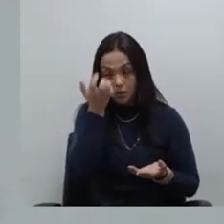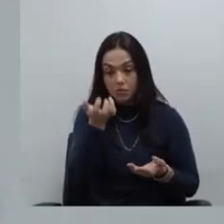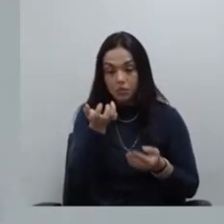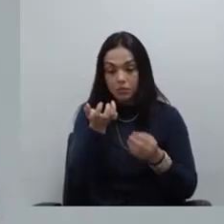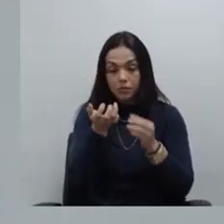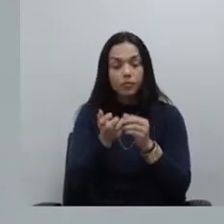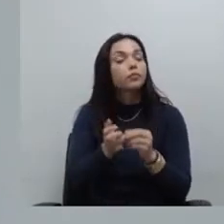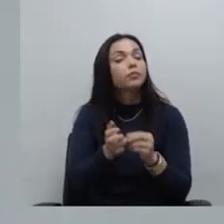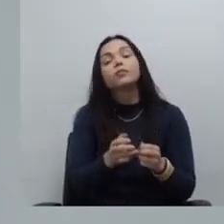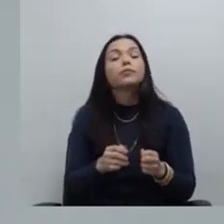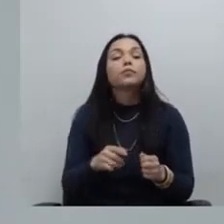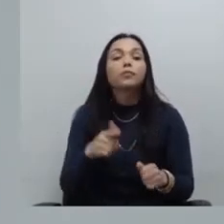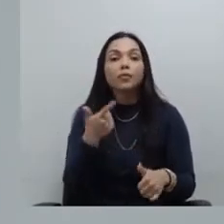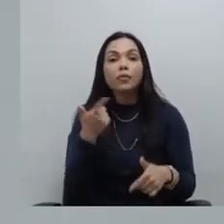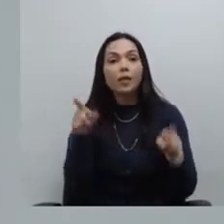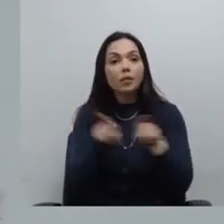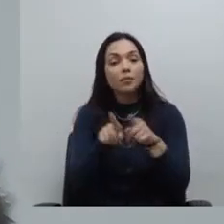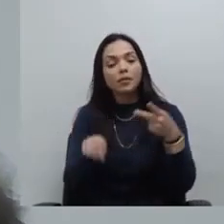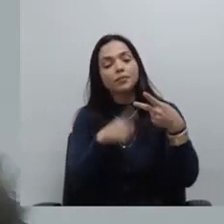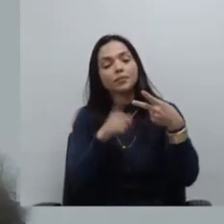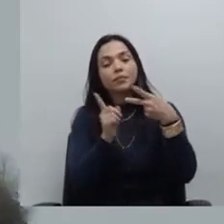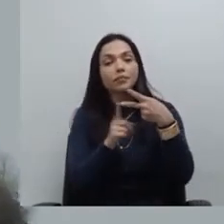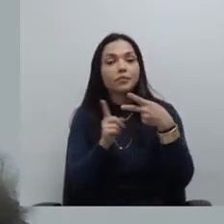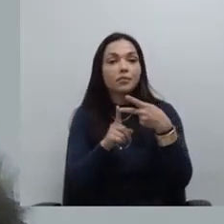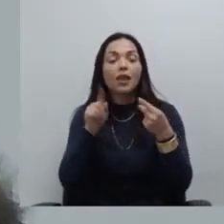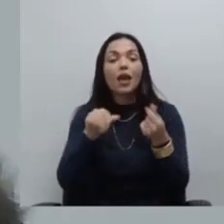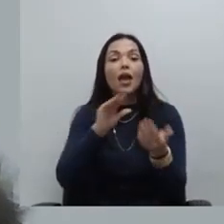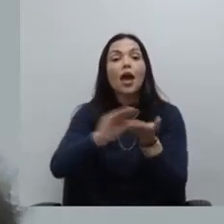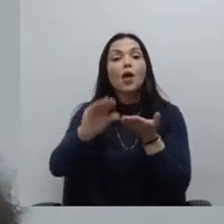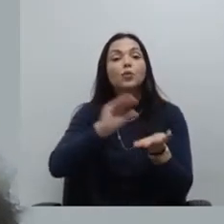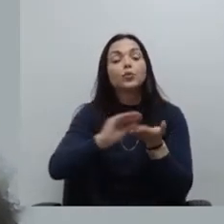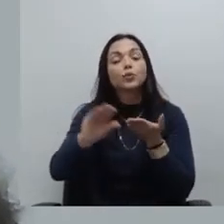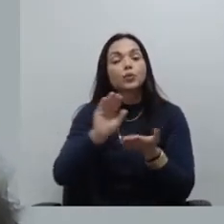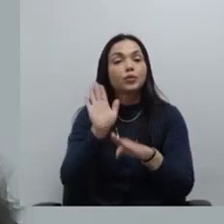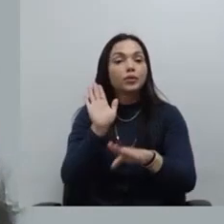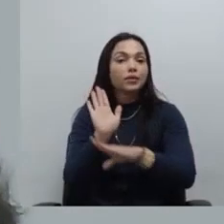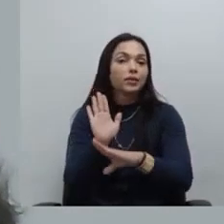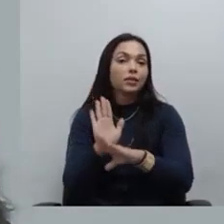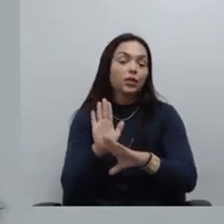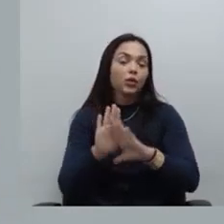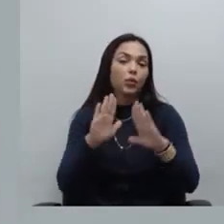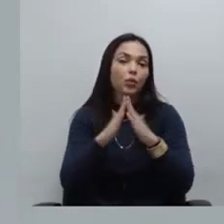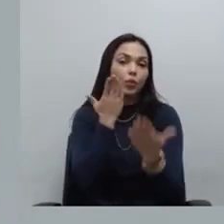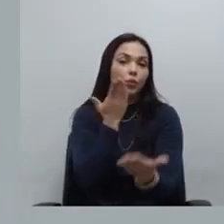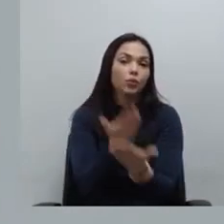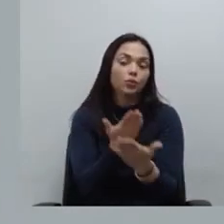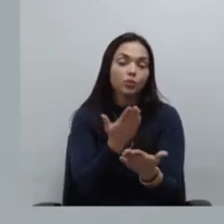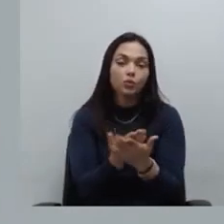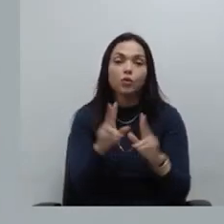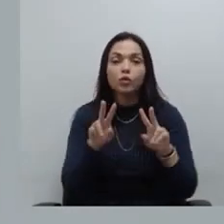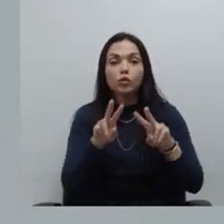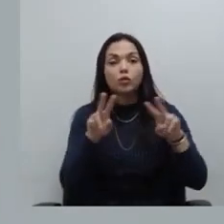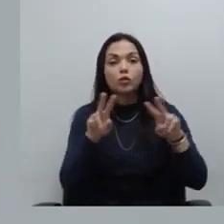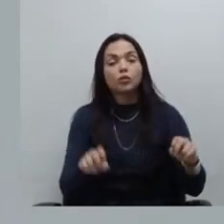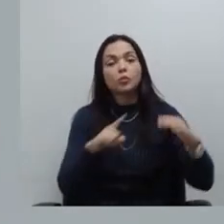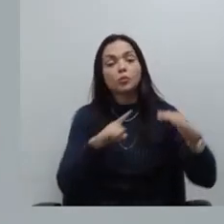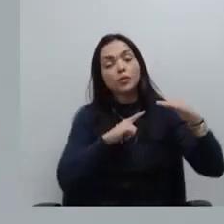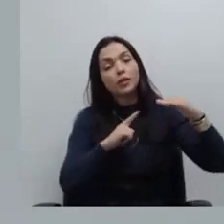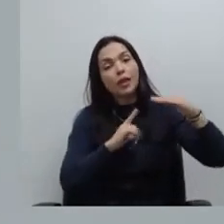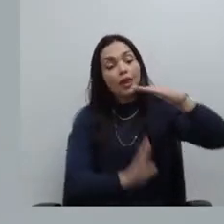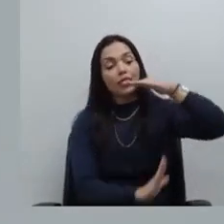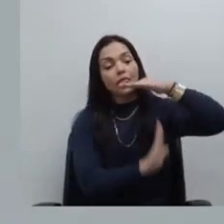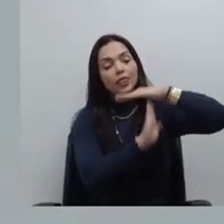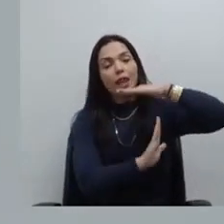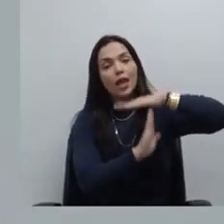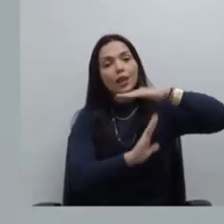o auxílio creche e os valores retroativos em razão da nova interpretação acerca do teto constitucional anunciadas